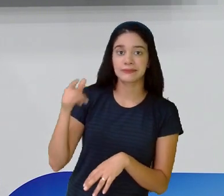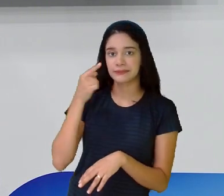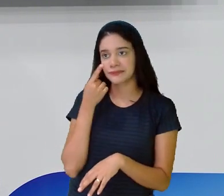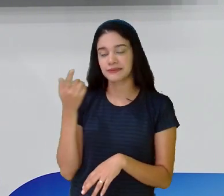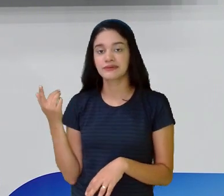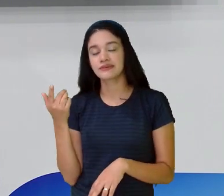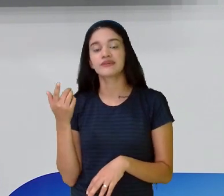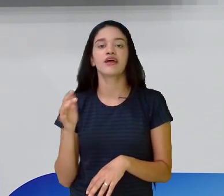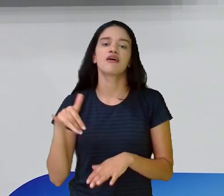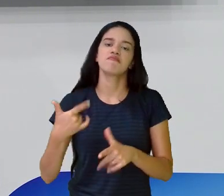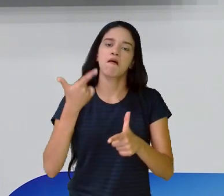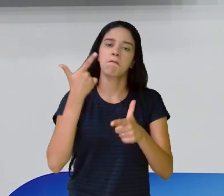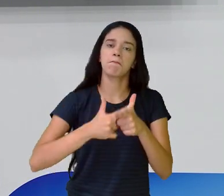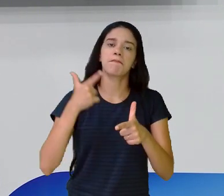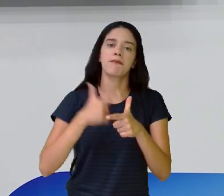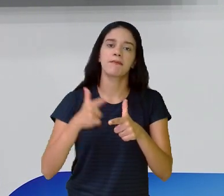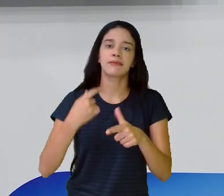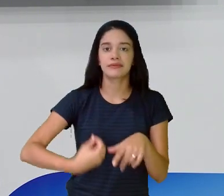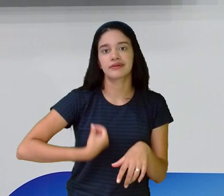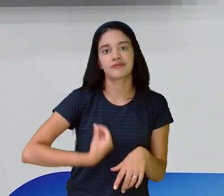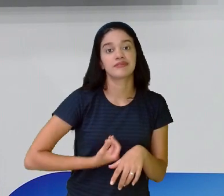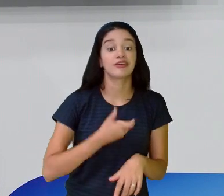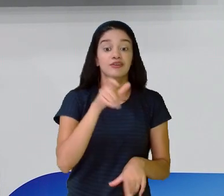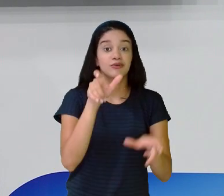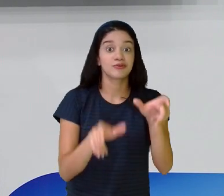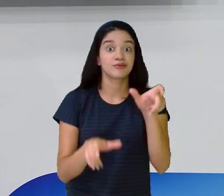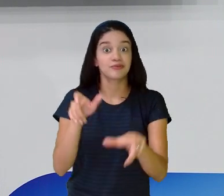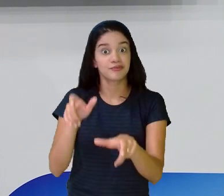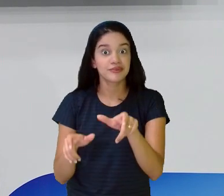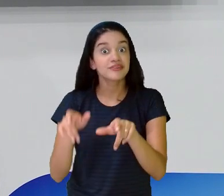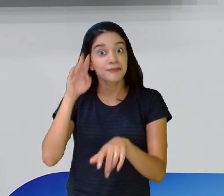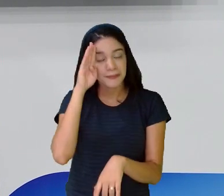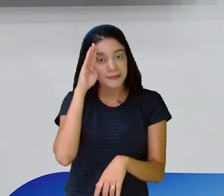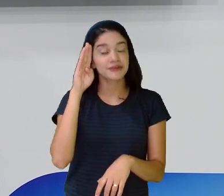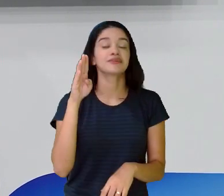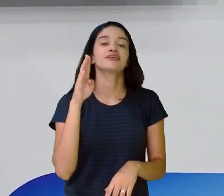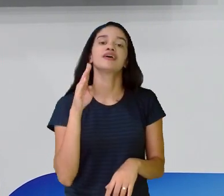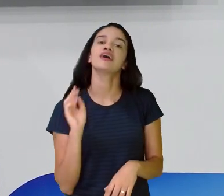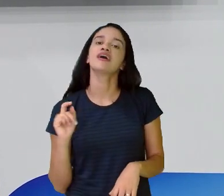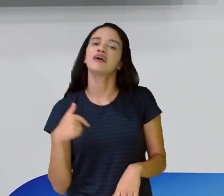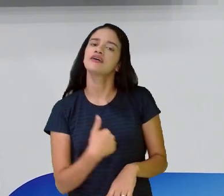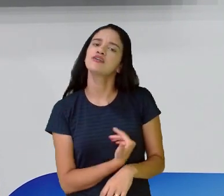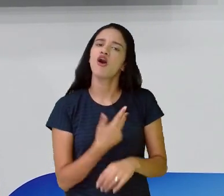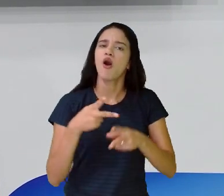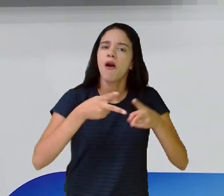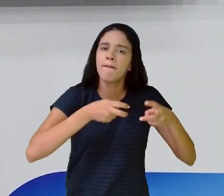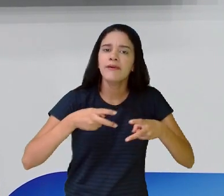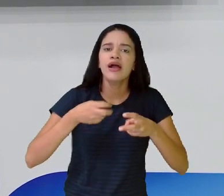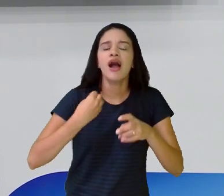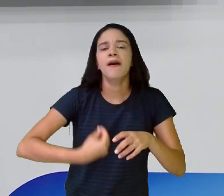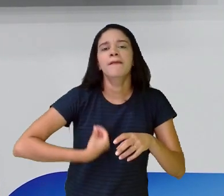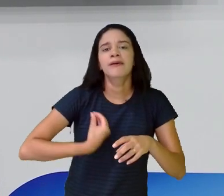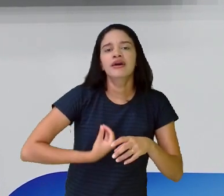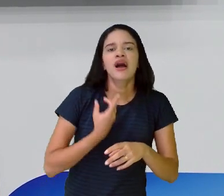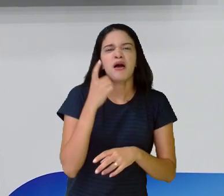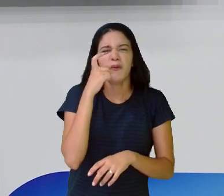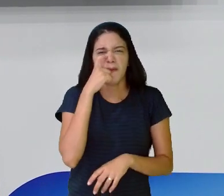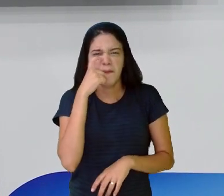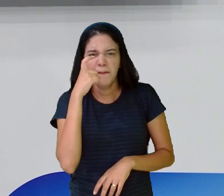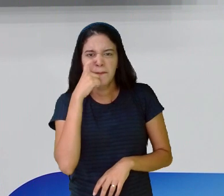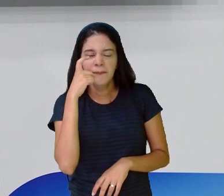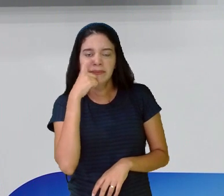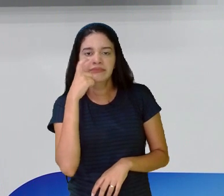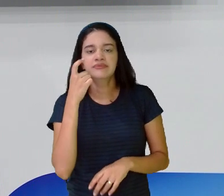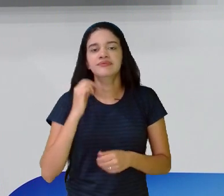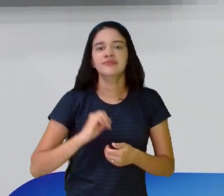vida do personagem principal. Que a gente diz aí que é a heroína. A gente observa a presença da bruxa em